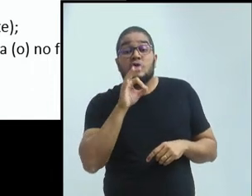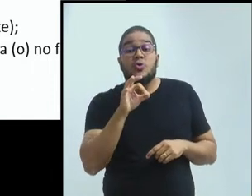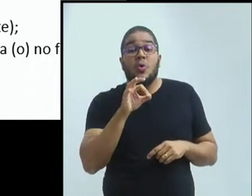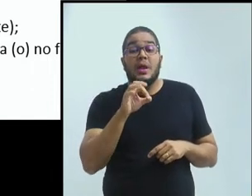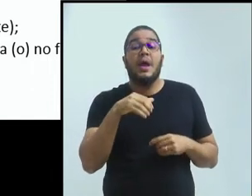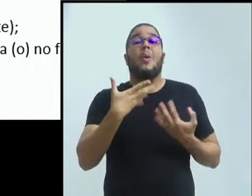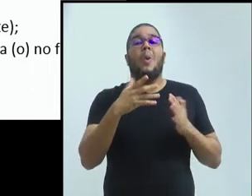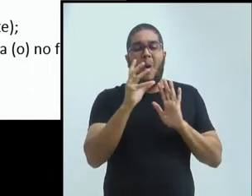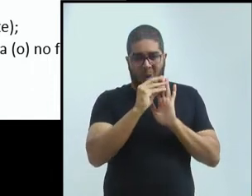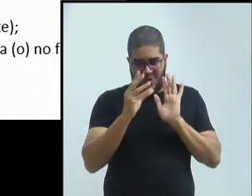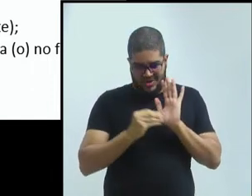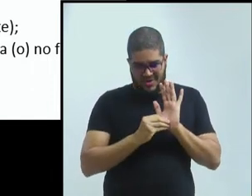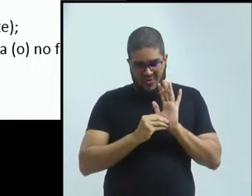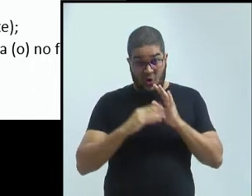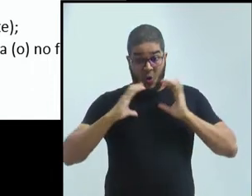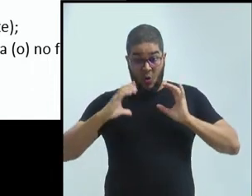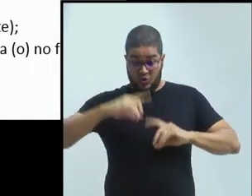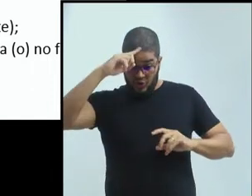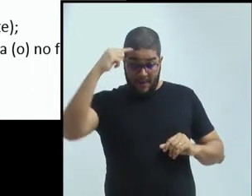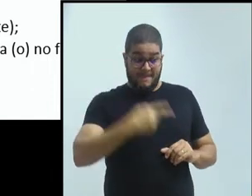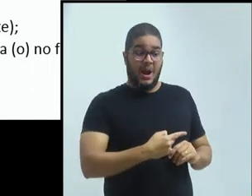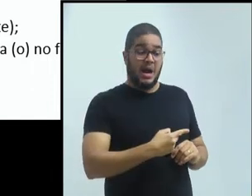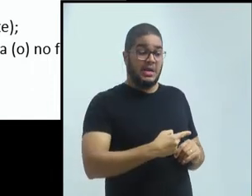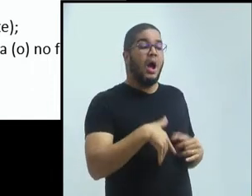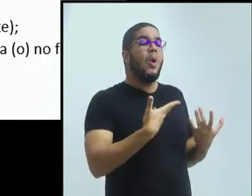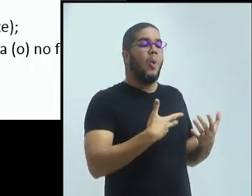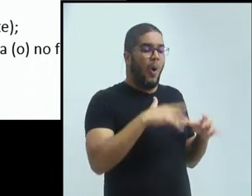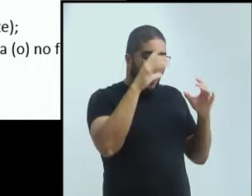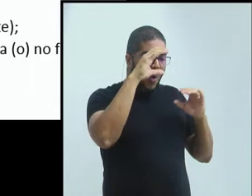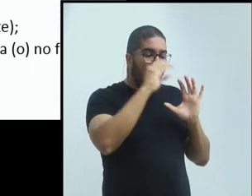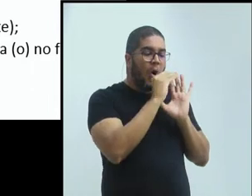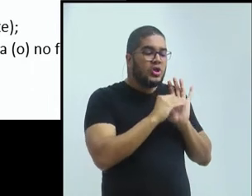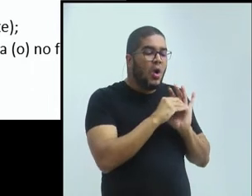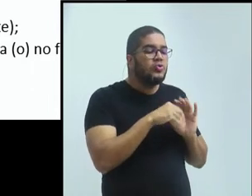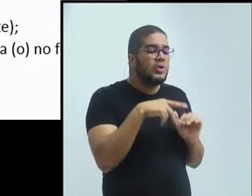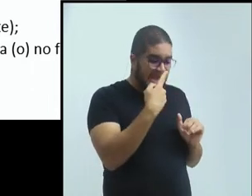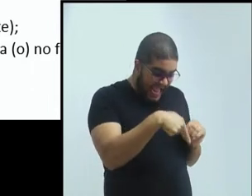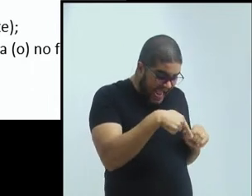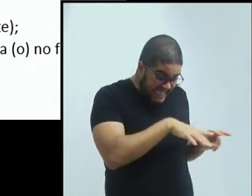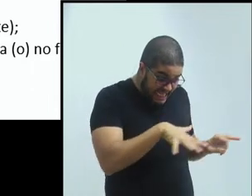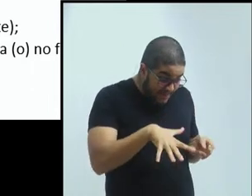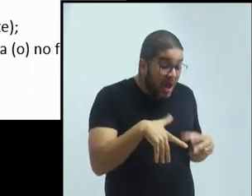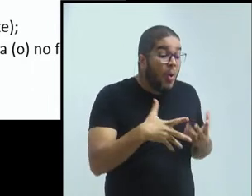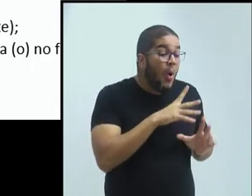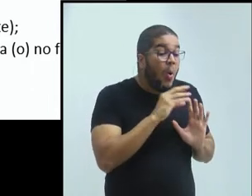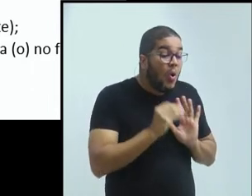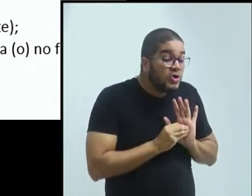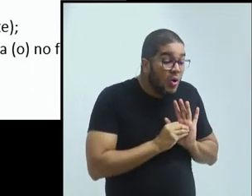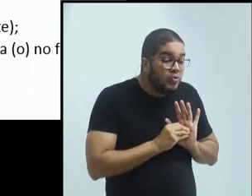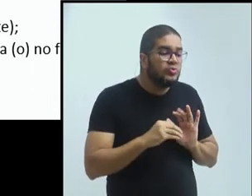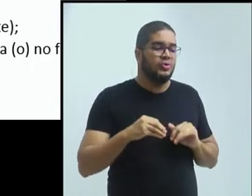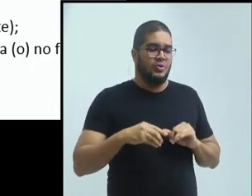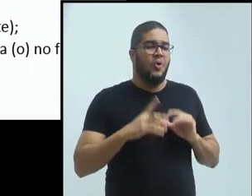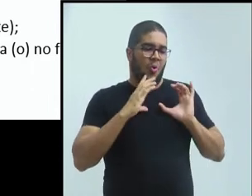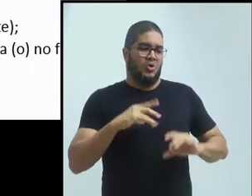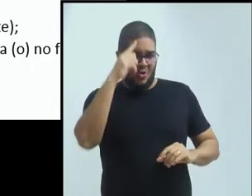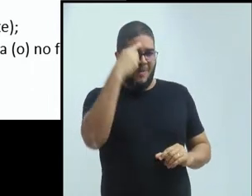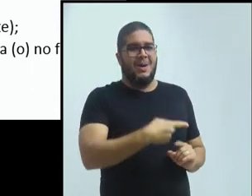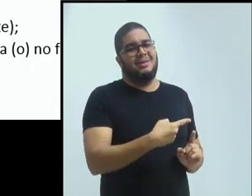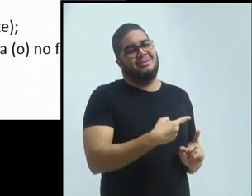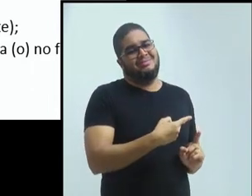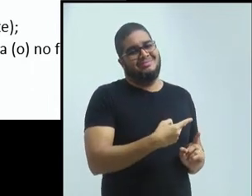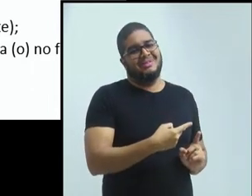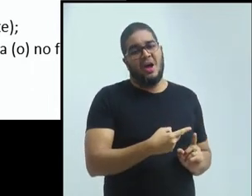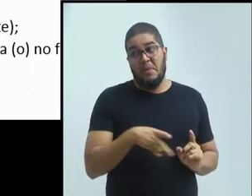coordenador e os professores têm que andar emparelhados. Então, isso acaba fazendo com que na sala de aula eles tenham que,